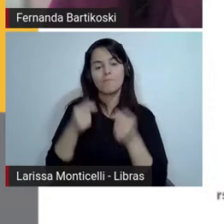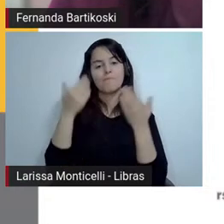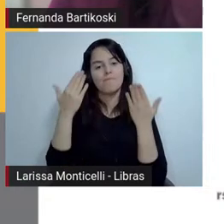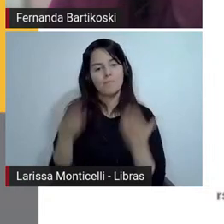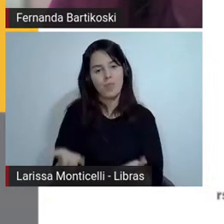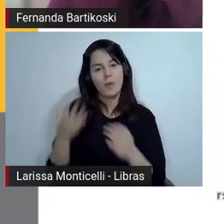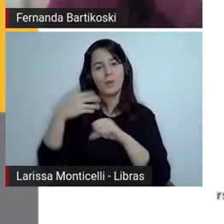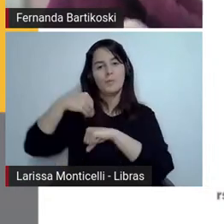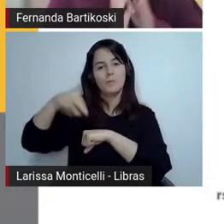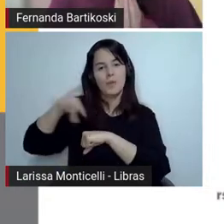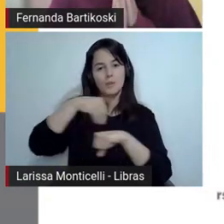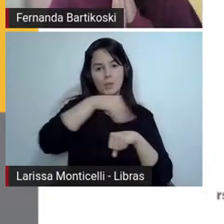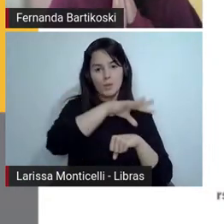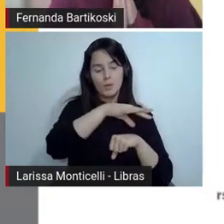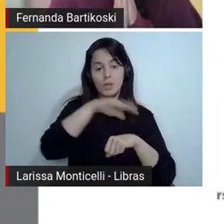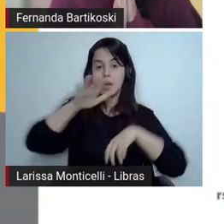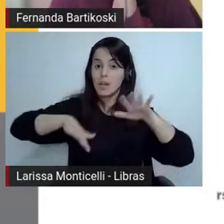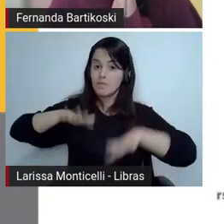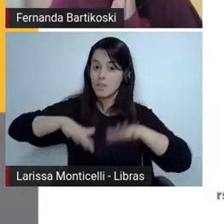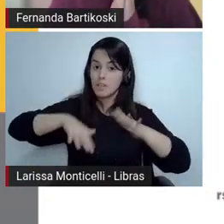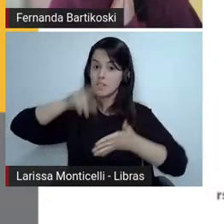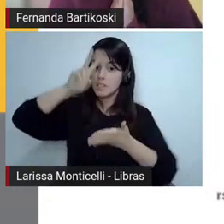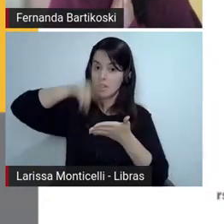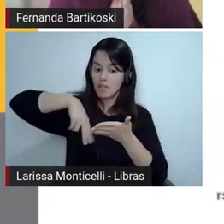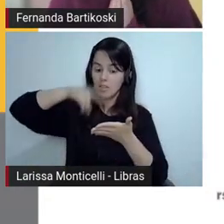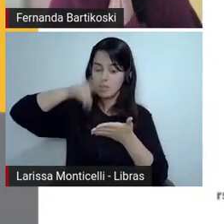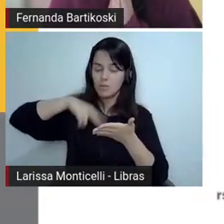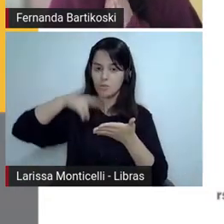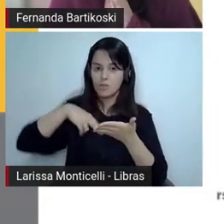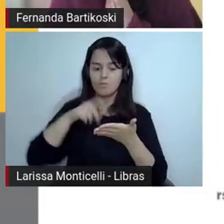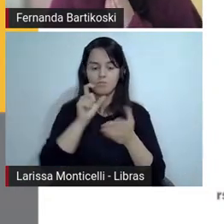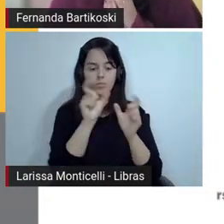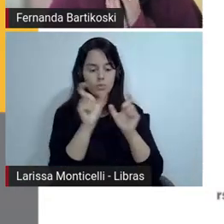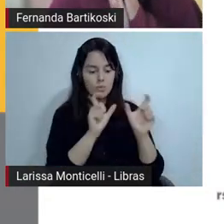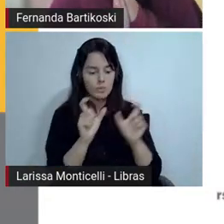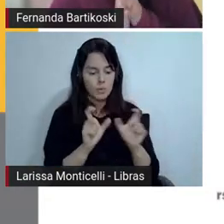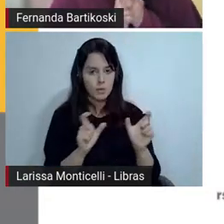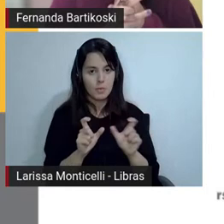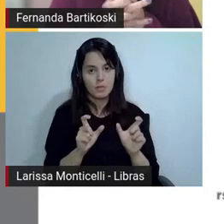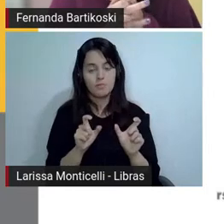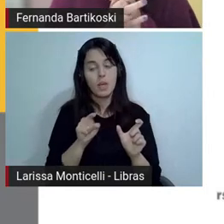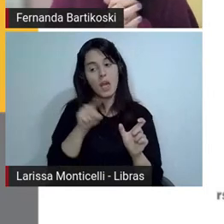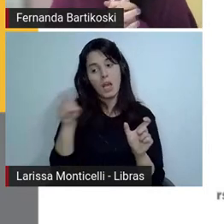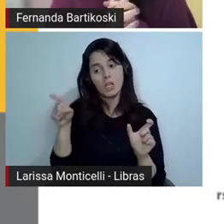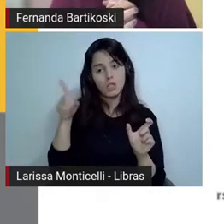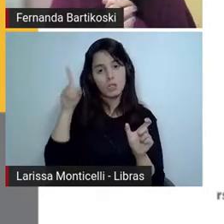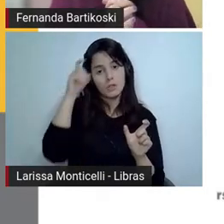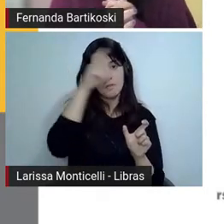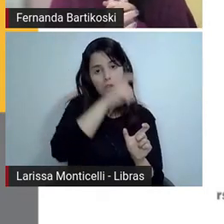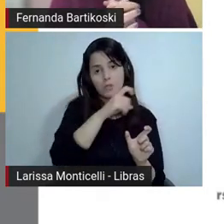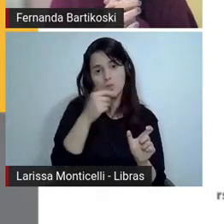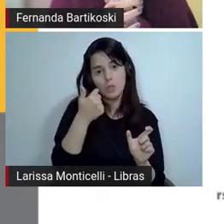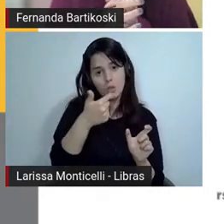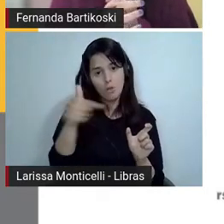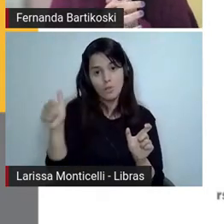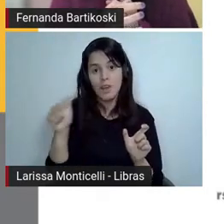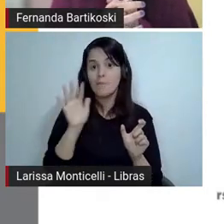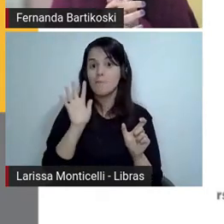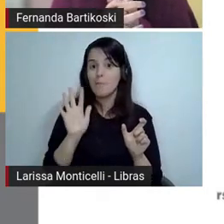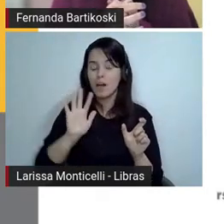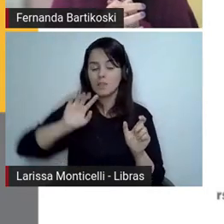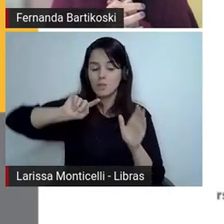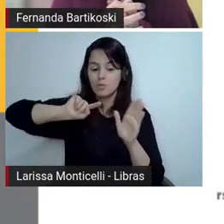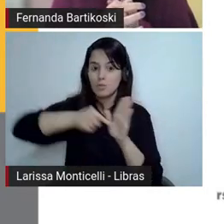não está ali na superfície do texto o aluno vai ter dificuldade mas coletivamente a gente vai discutindo vai buscando